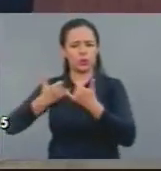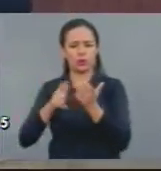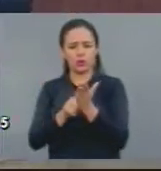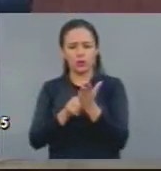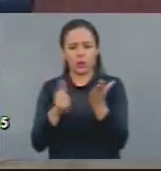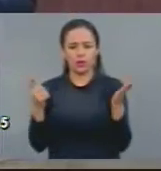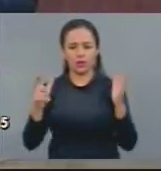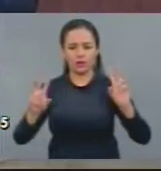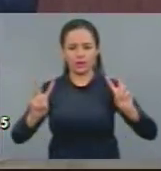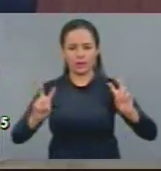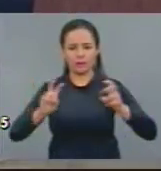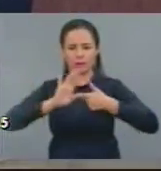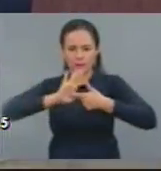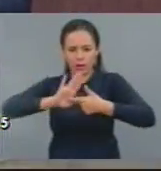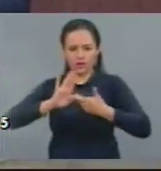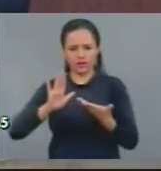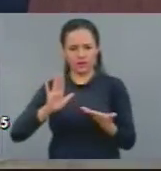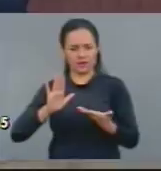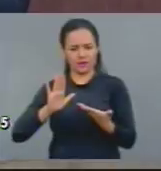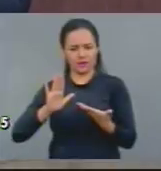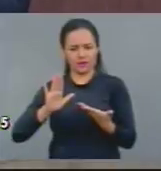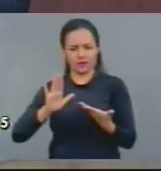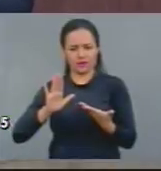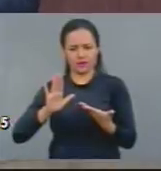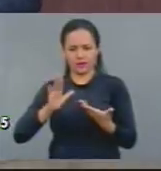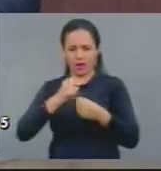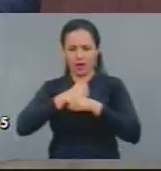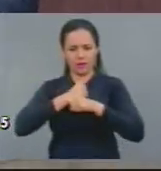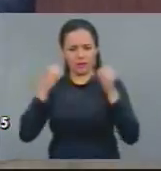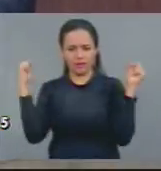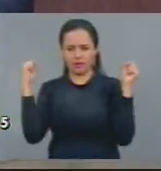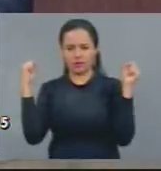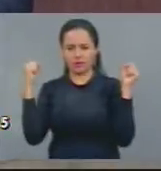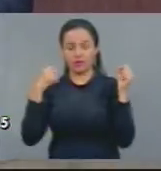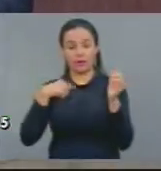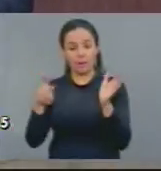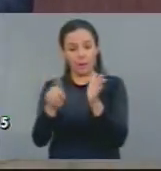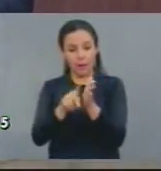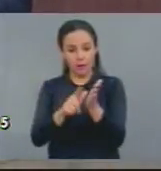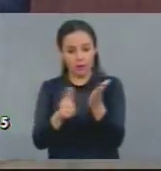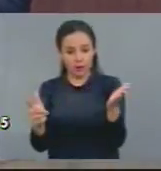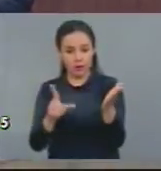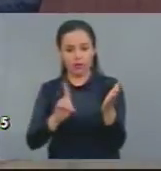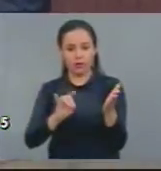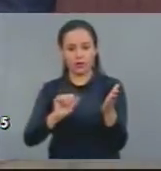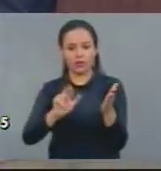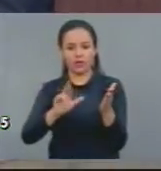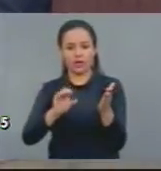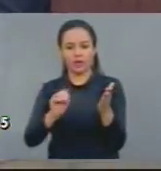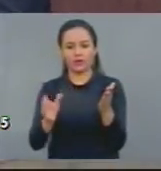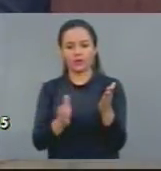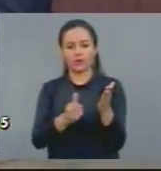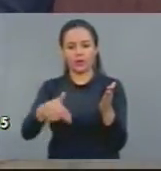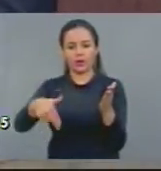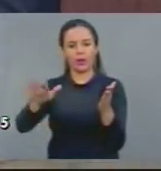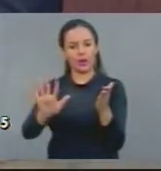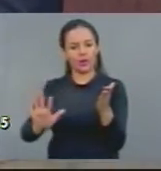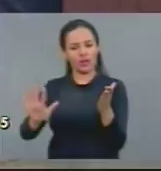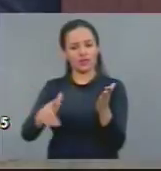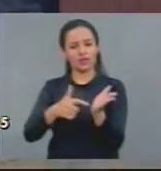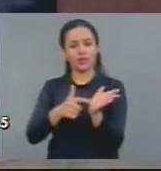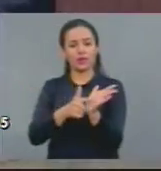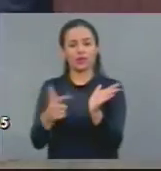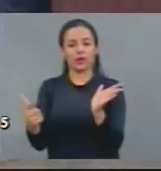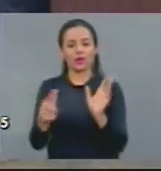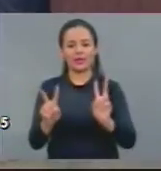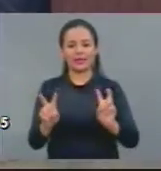estou aqui, trazidas pelos jornais, estou aqui com a cópia do Diário do Nordeste, de algo que já vimos